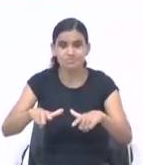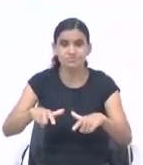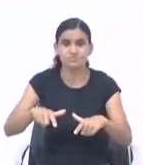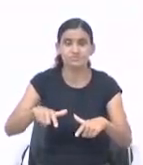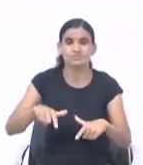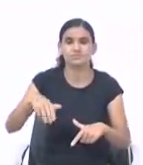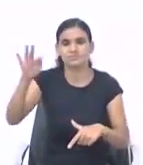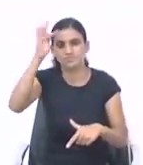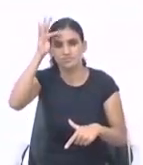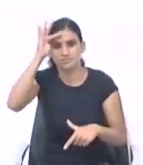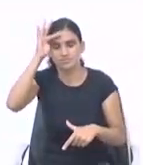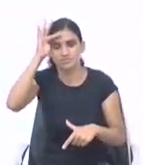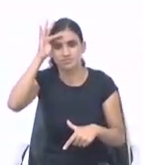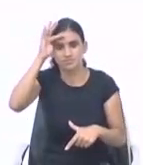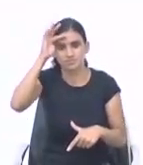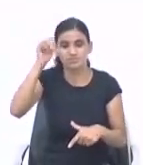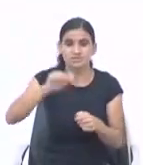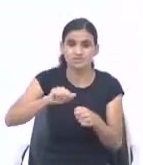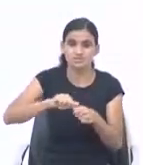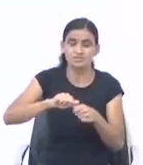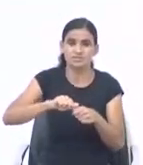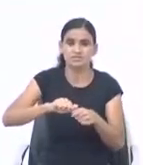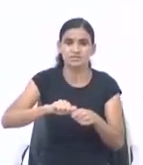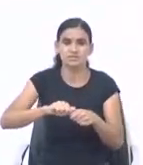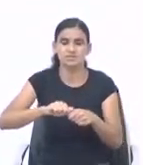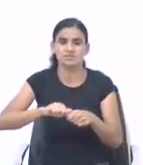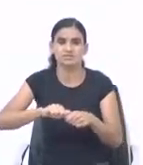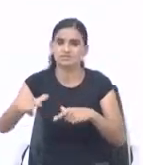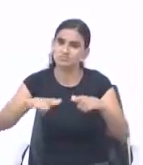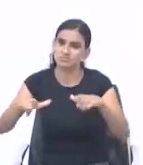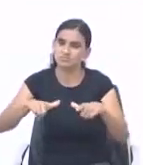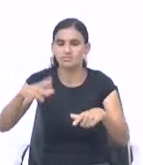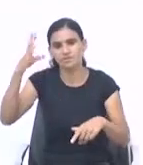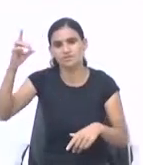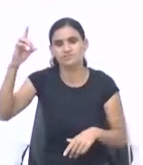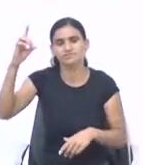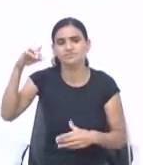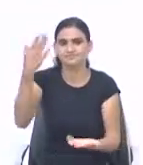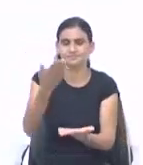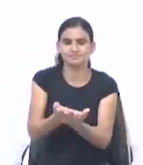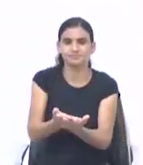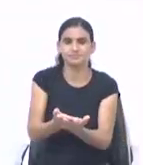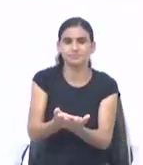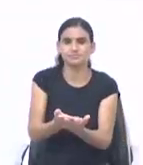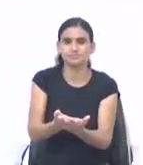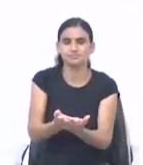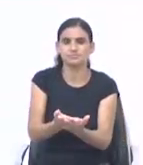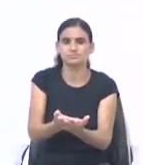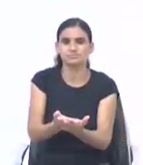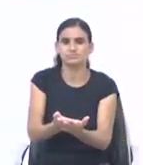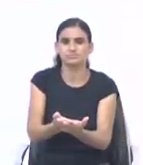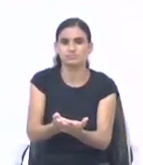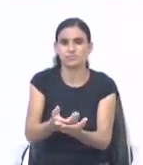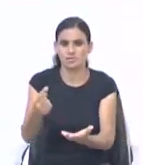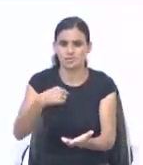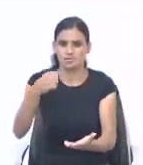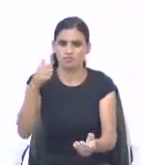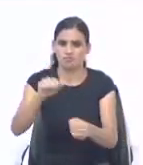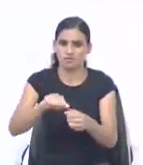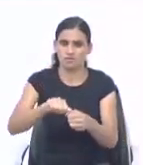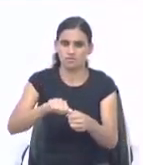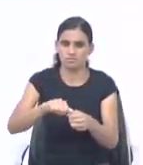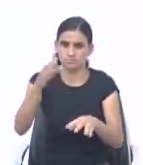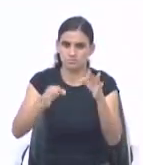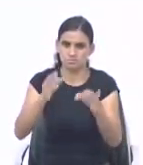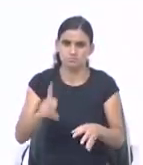é morta. E a fé sem obras ela também é morta. Ou seja, eu creio e eu faço. E a justiça de Deus ela permanece